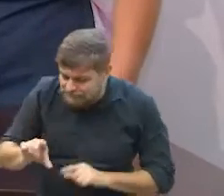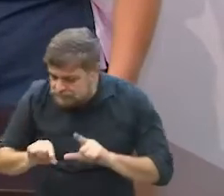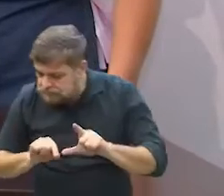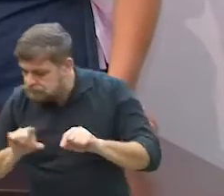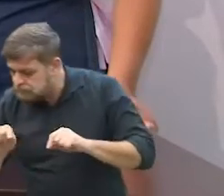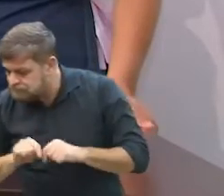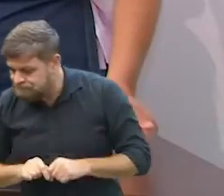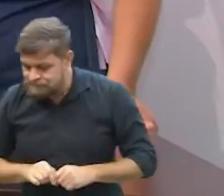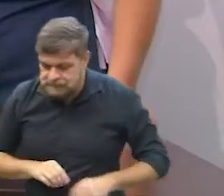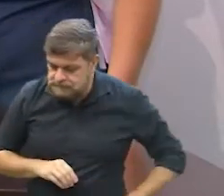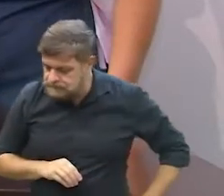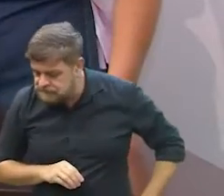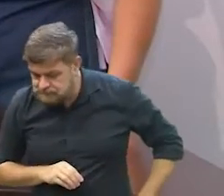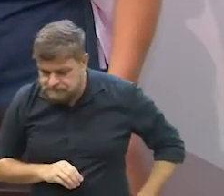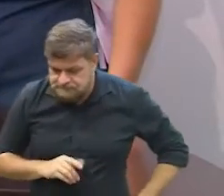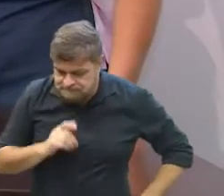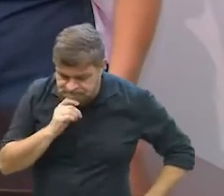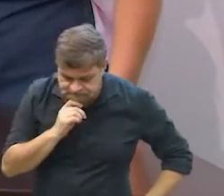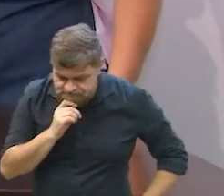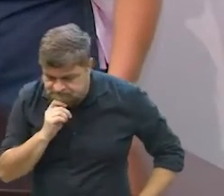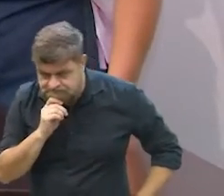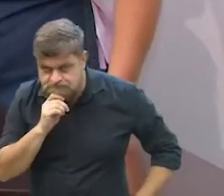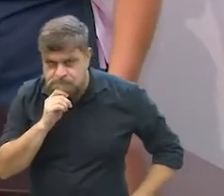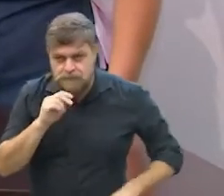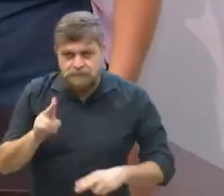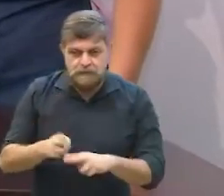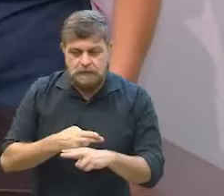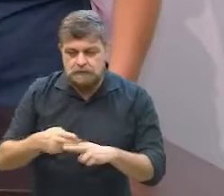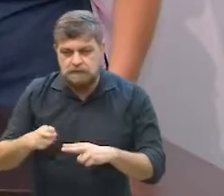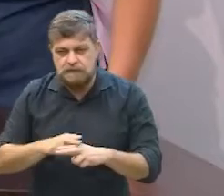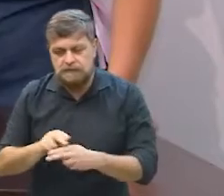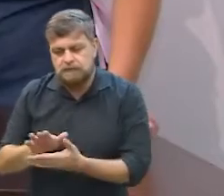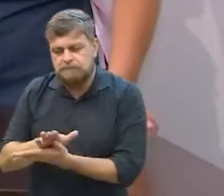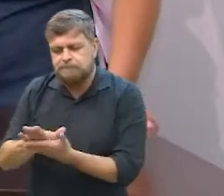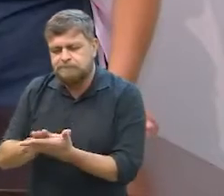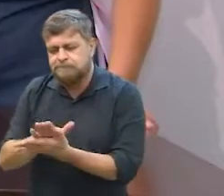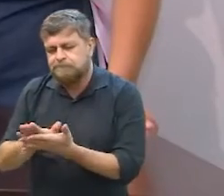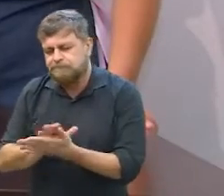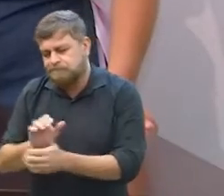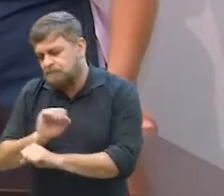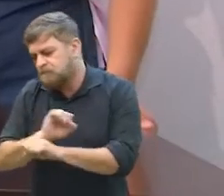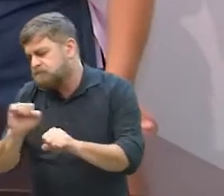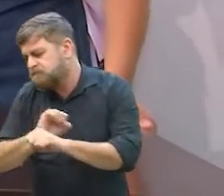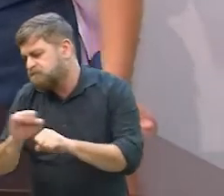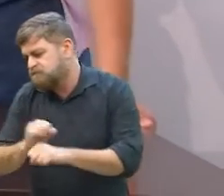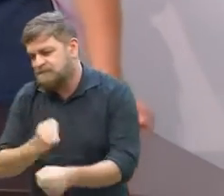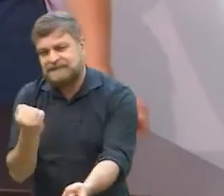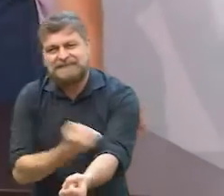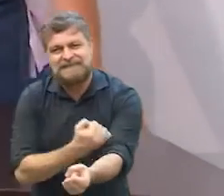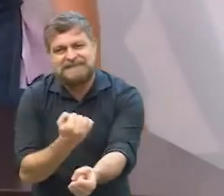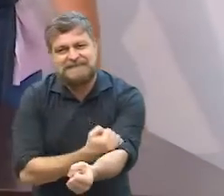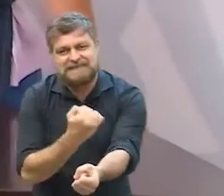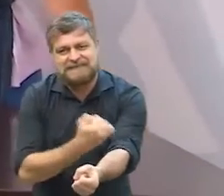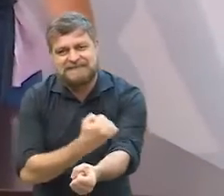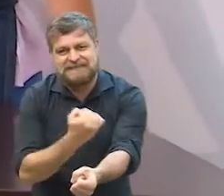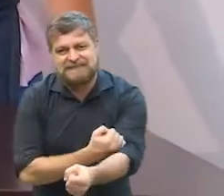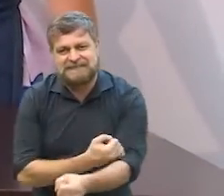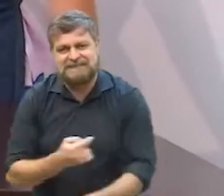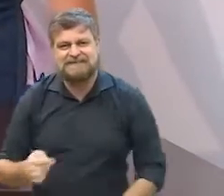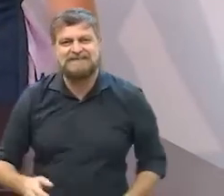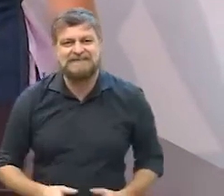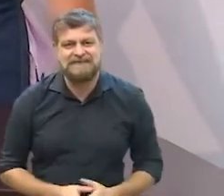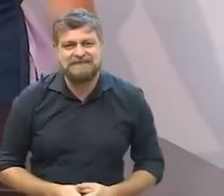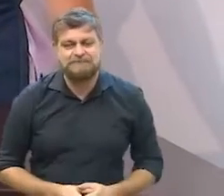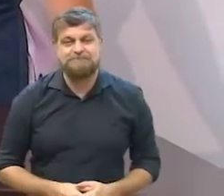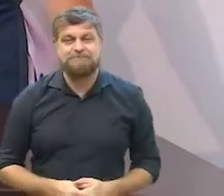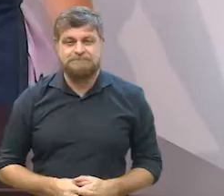esse aqui do Kit Kat hein desse chocolatinho aqui ó do brigadeiro adoro chocolate esse é todo chocolatinho não é